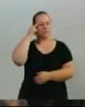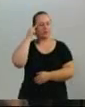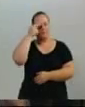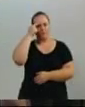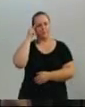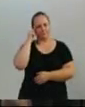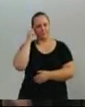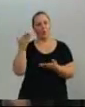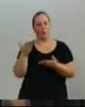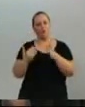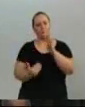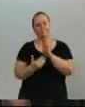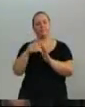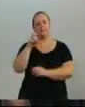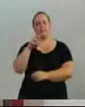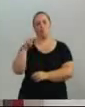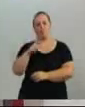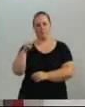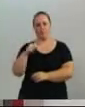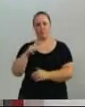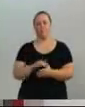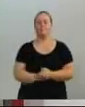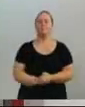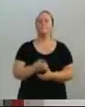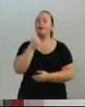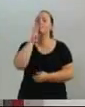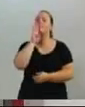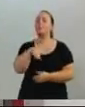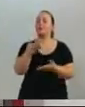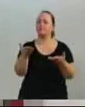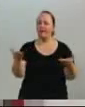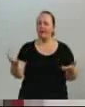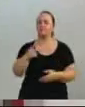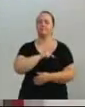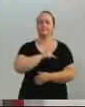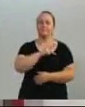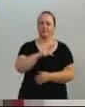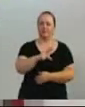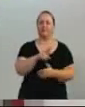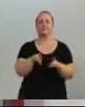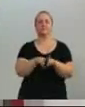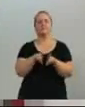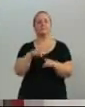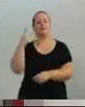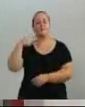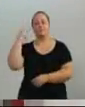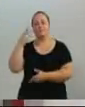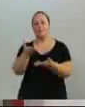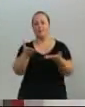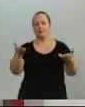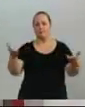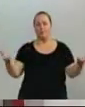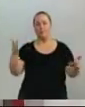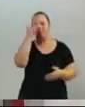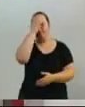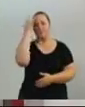Boa tarde, senhor presidente, senhores vereadores, quem nos acompanha aqui